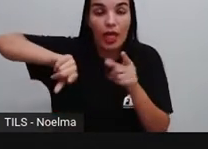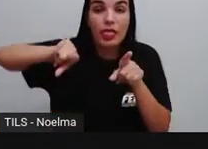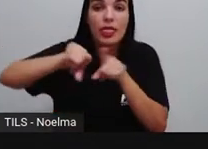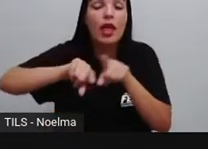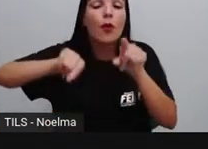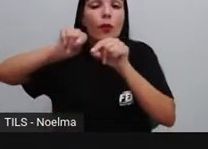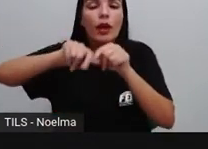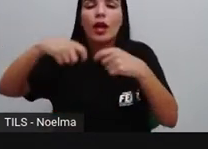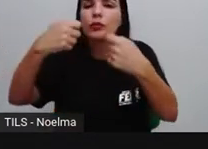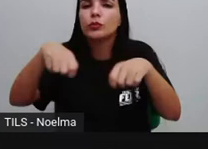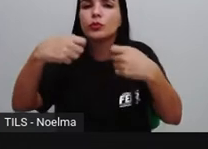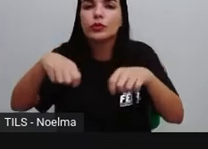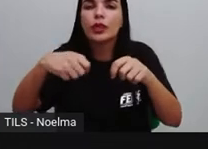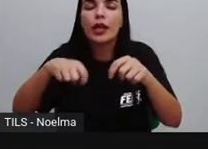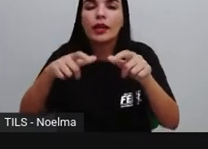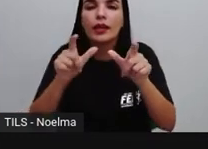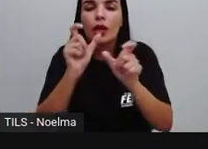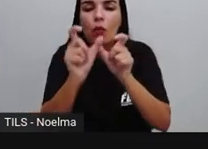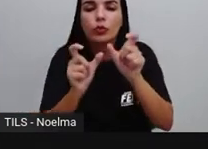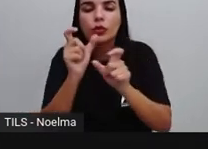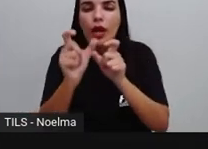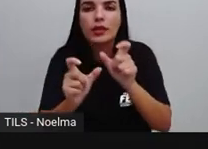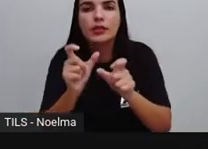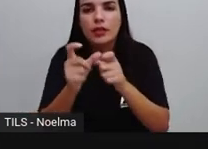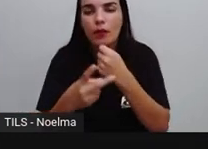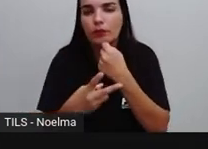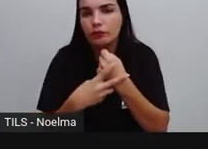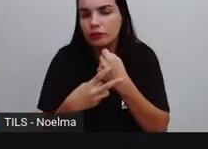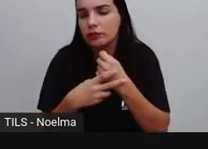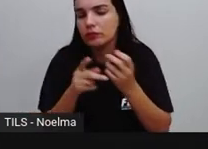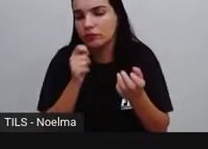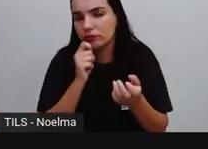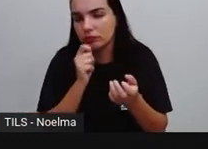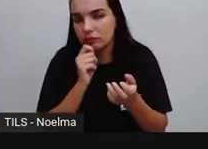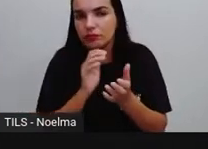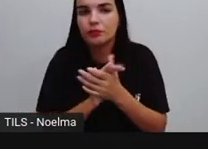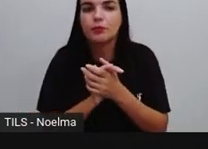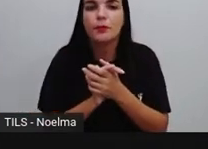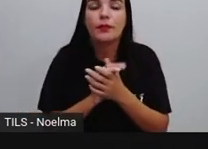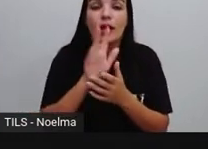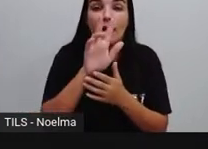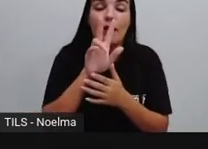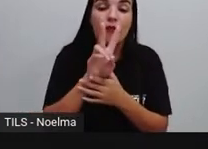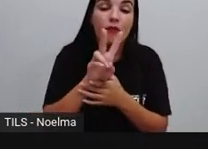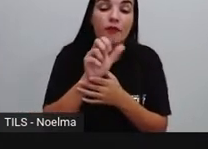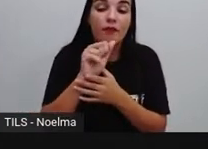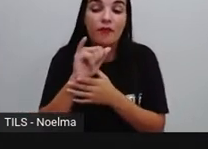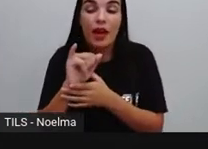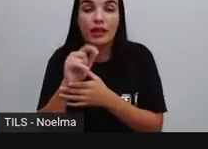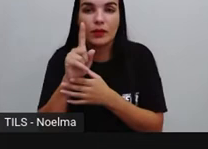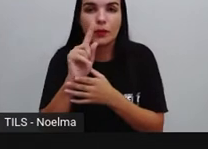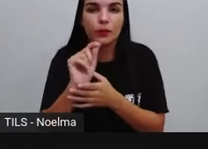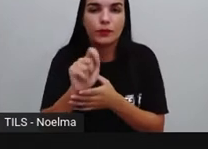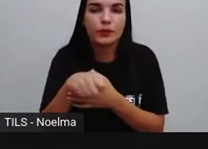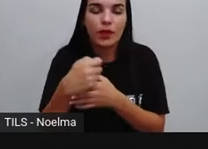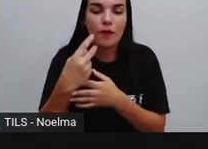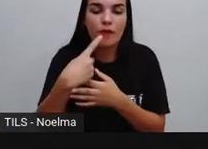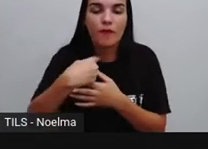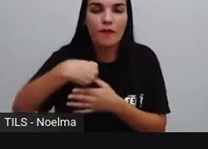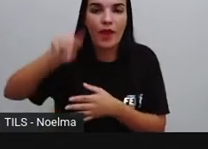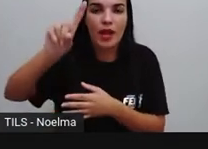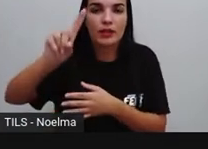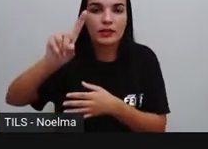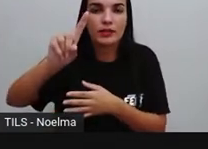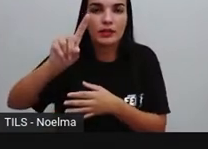infinitivo, que é quando o verbo ainda não foi conjugado, certo? E o vai já está conjugado. Vai é do